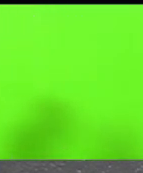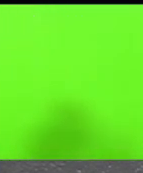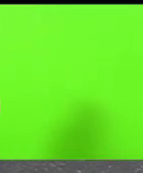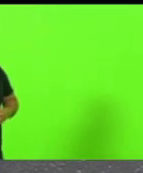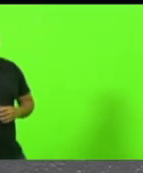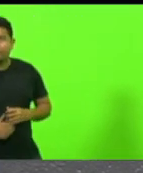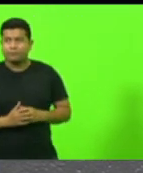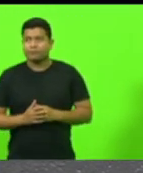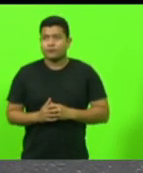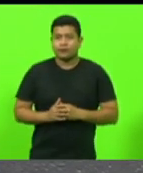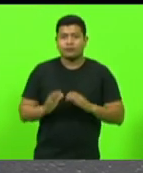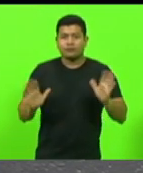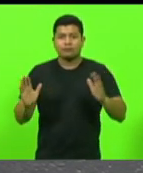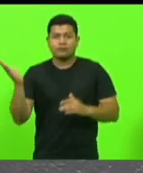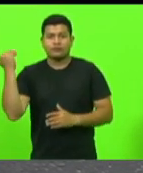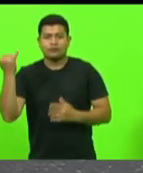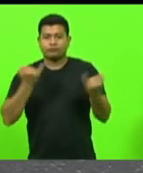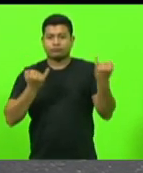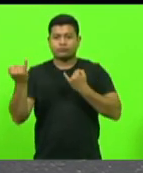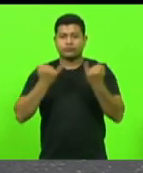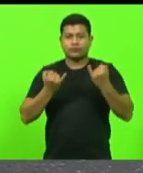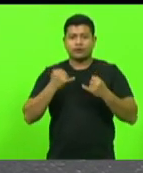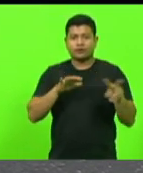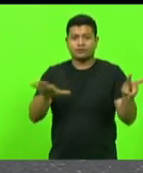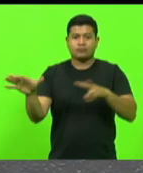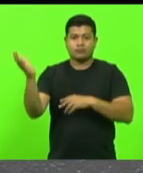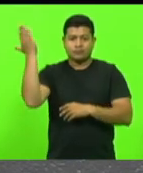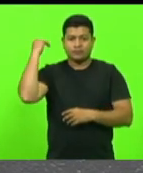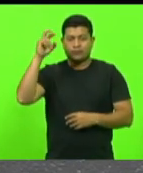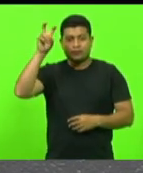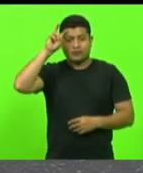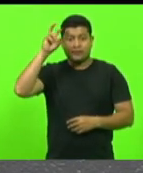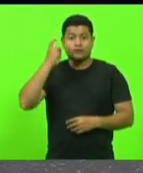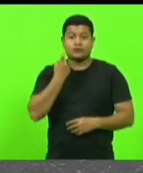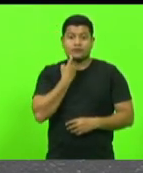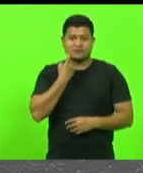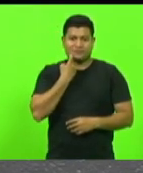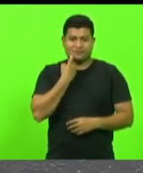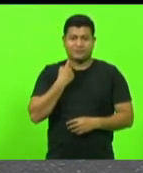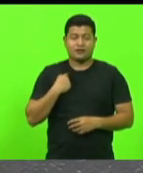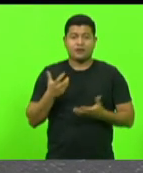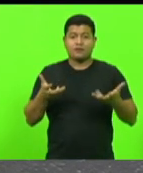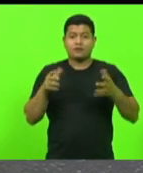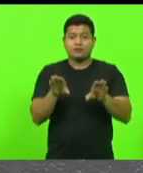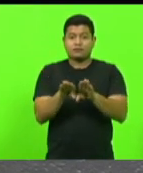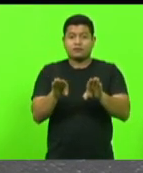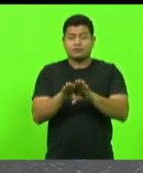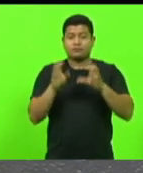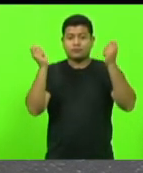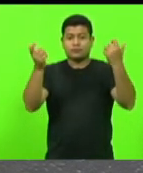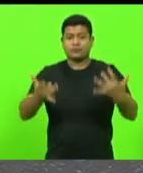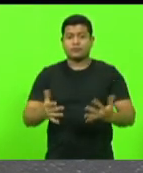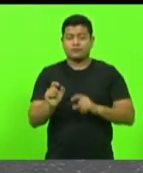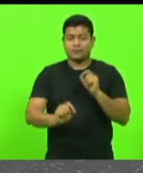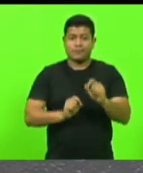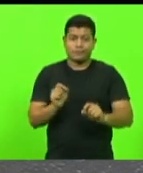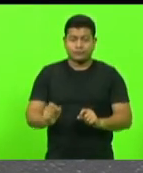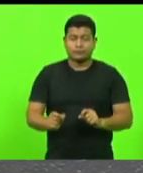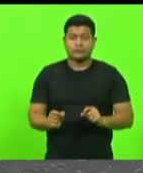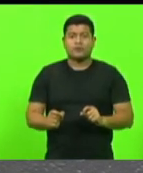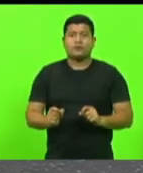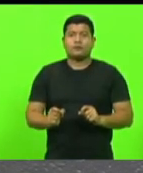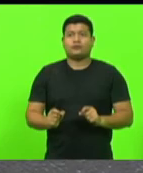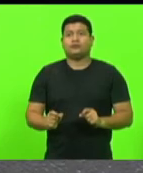anunciadas lá na última quinta e sexta-feiras. Eu quero ainda dizer de uma grande